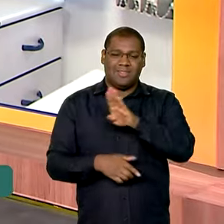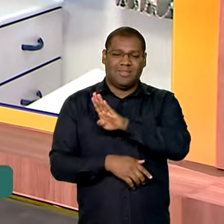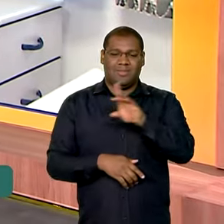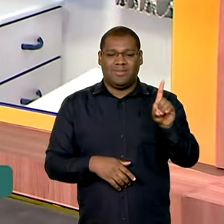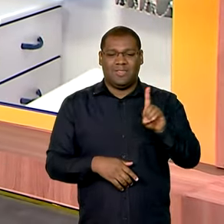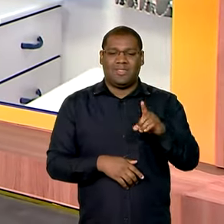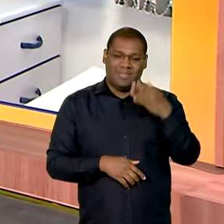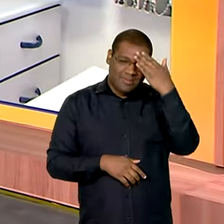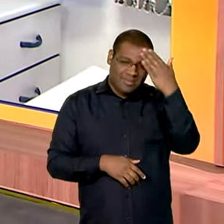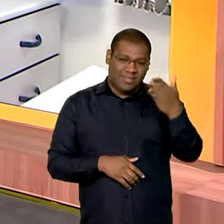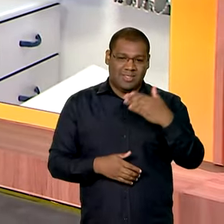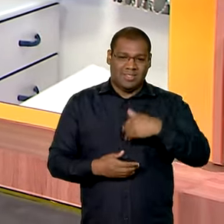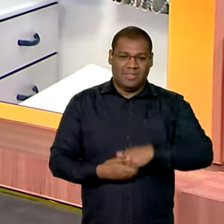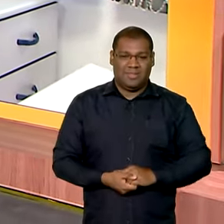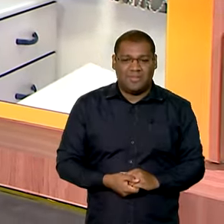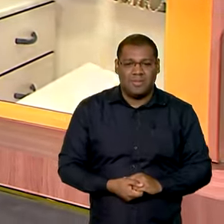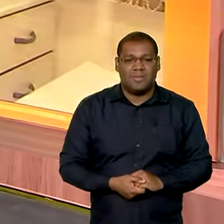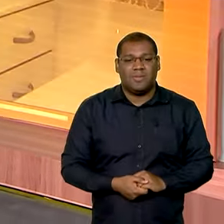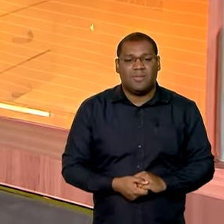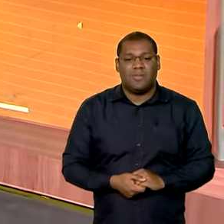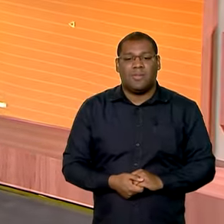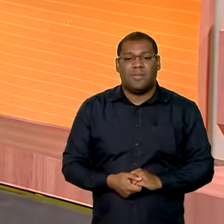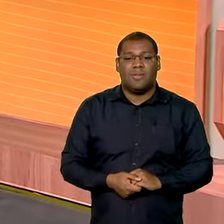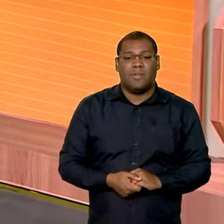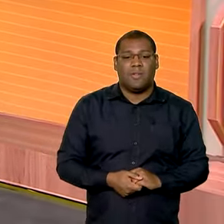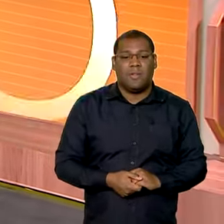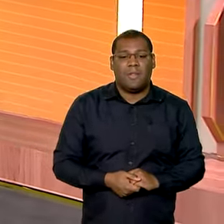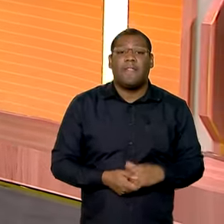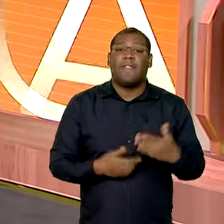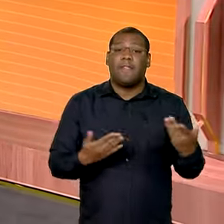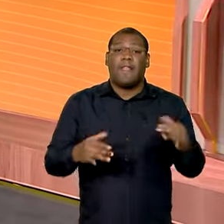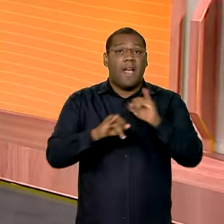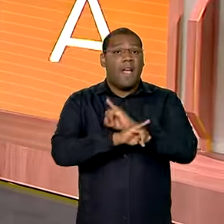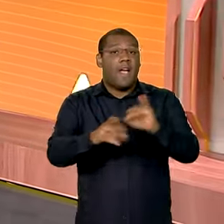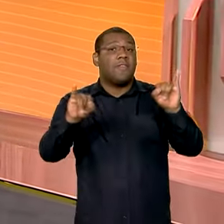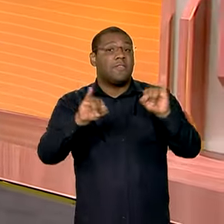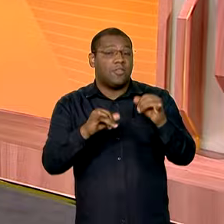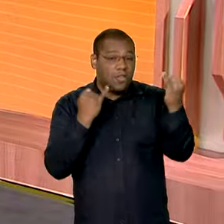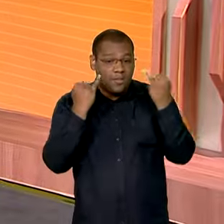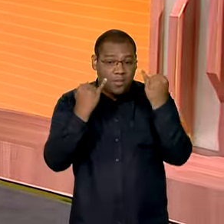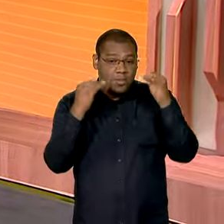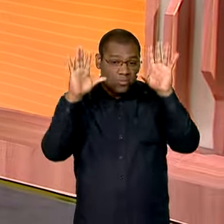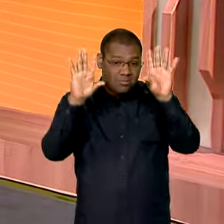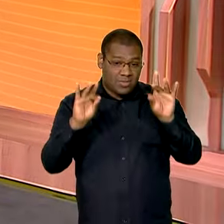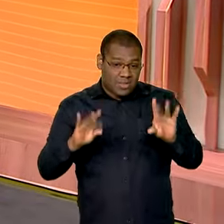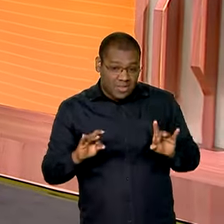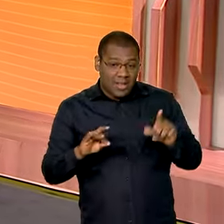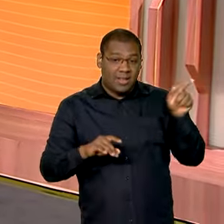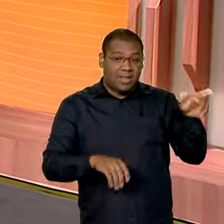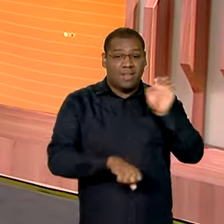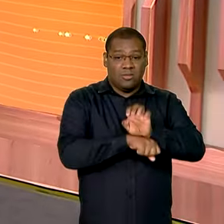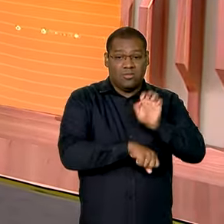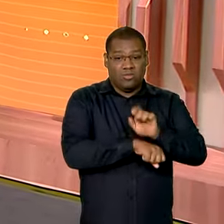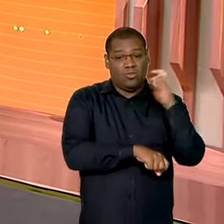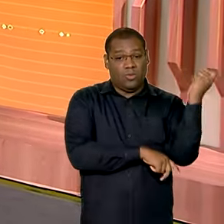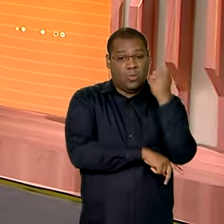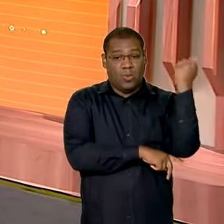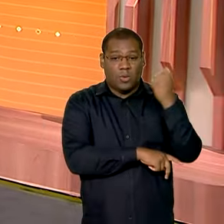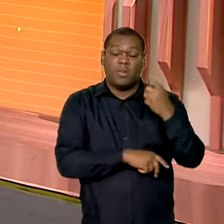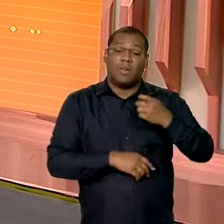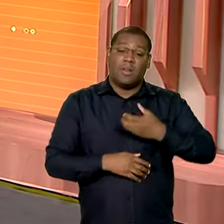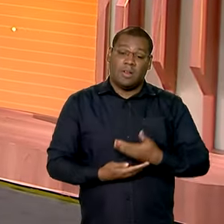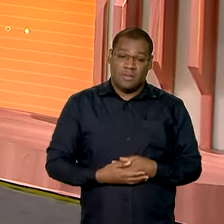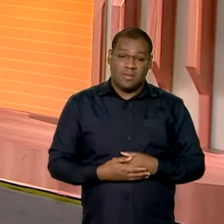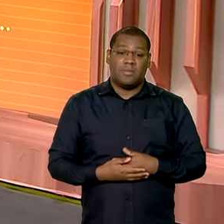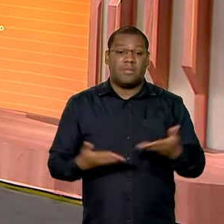Eu que agradeço, Vanessa. Isso aí. E a gente está trazendo aos poucos vários detalhes sobre essa situação no Rio Grande do Sul. Entrevistamos